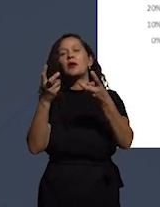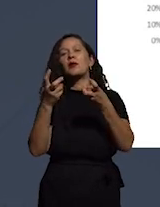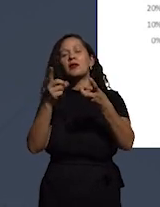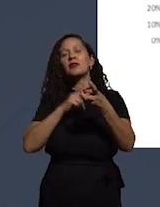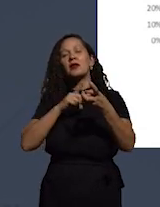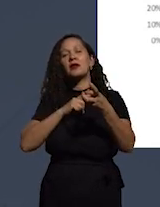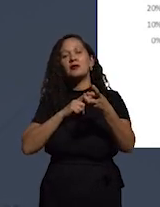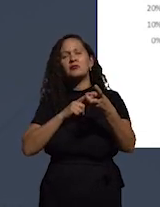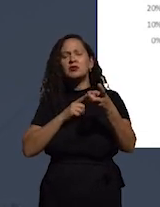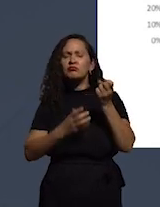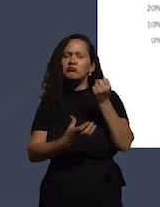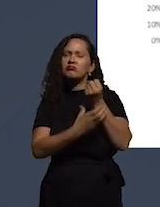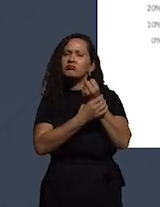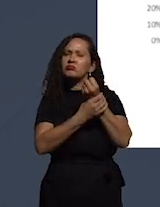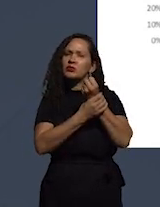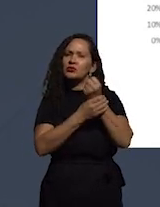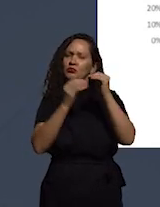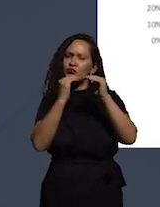estabilidade.